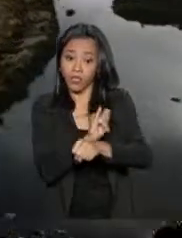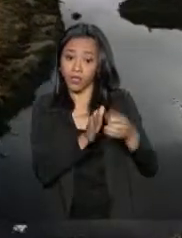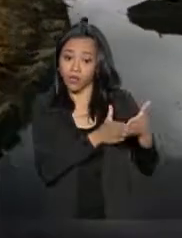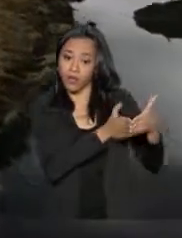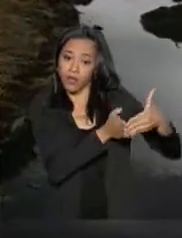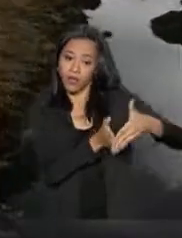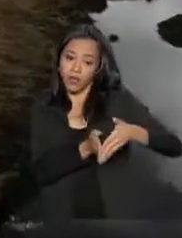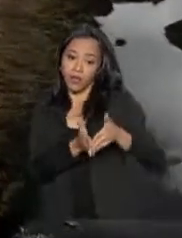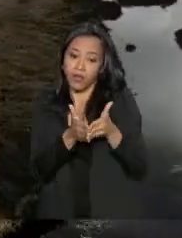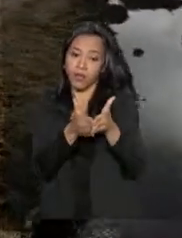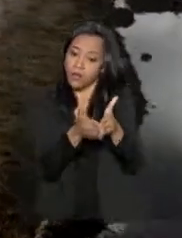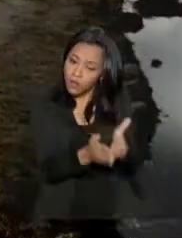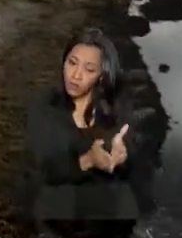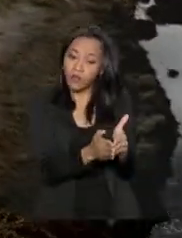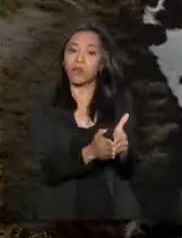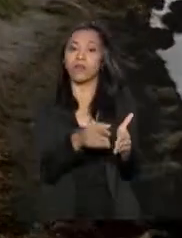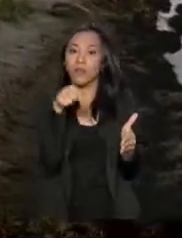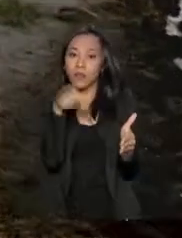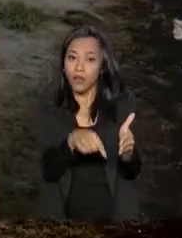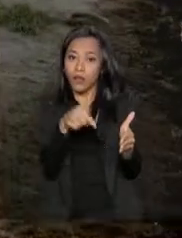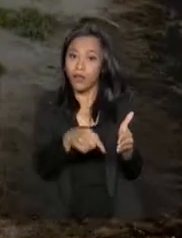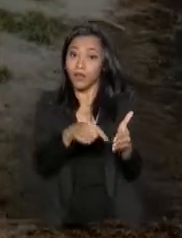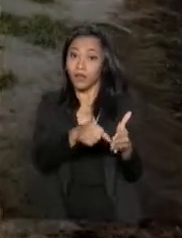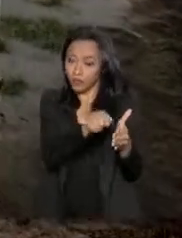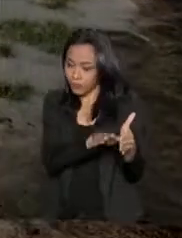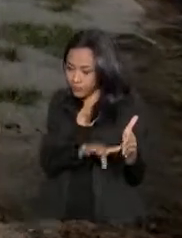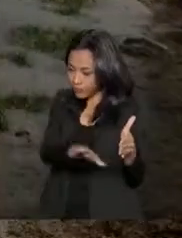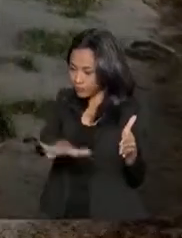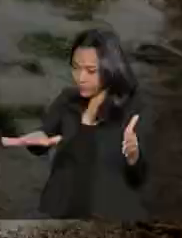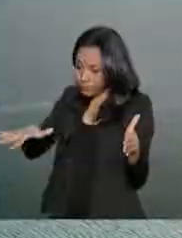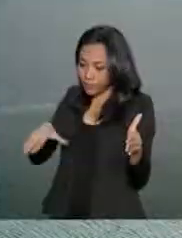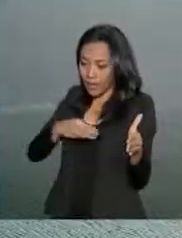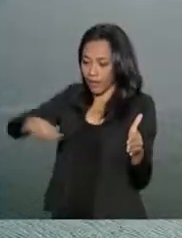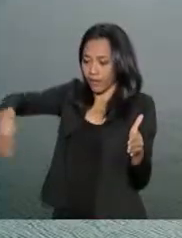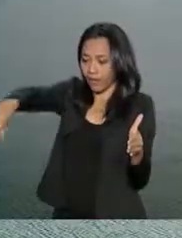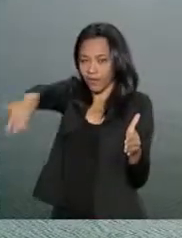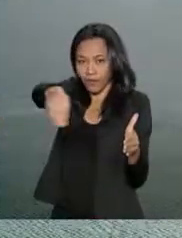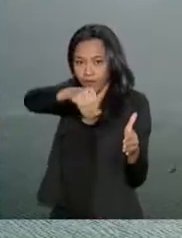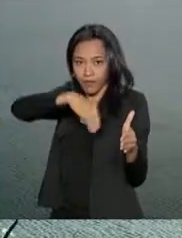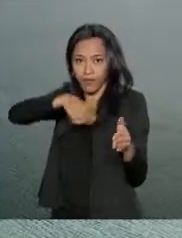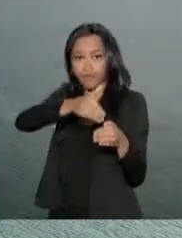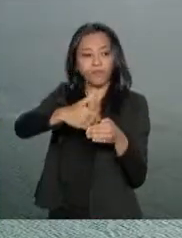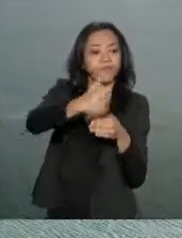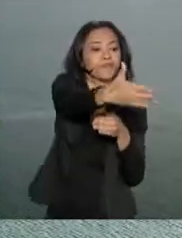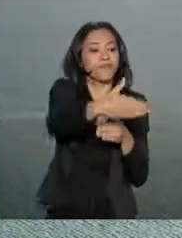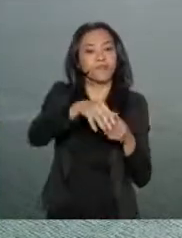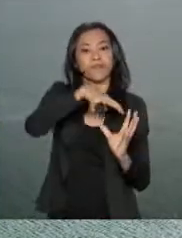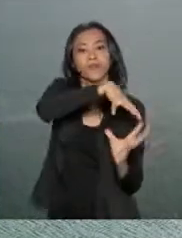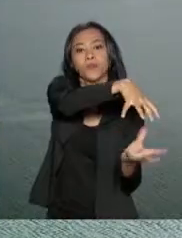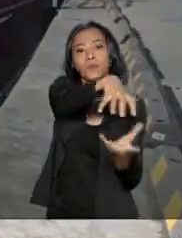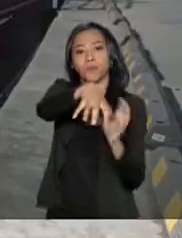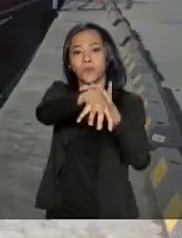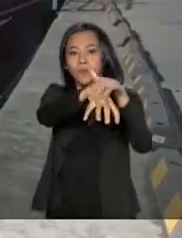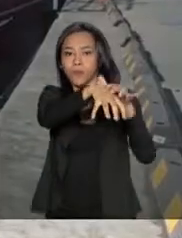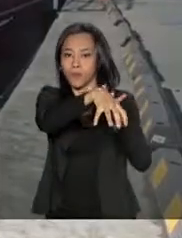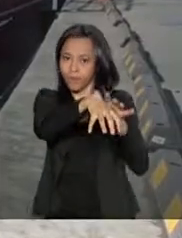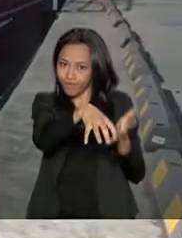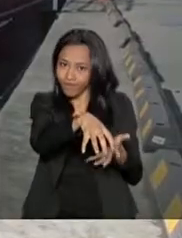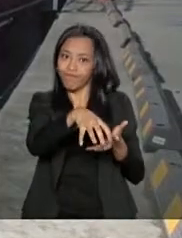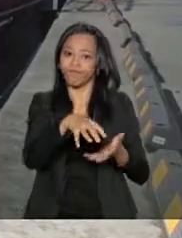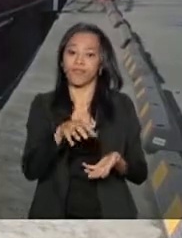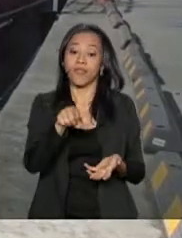Estreito de Magalhães, que separa as terras continentais da América do Sul do arquipélago da Terra do Fogo. O